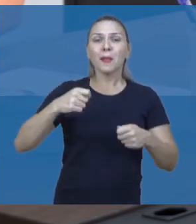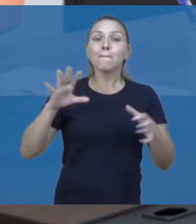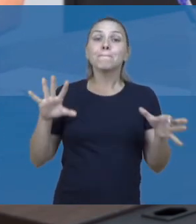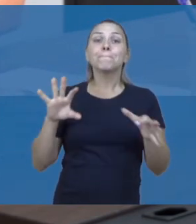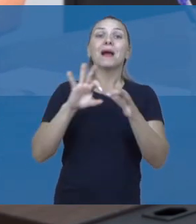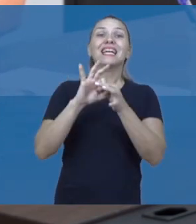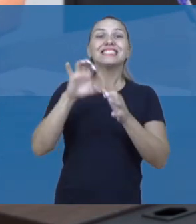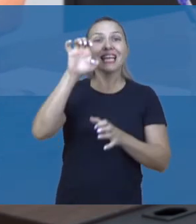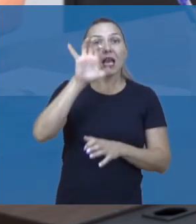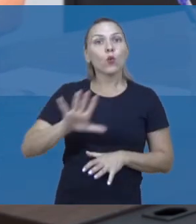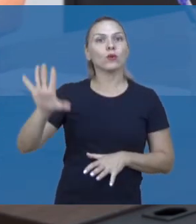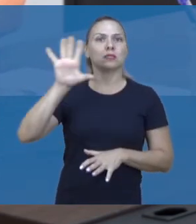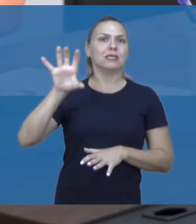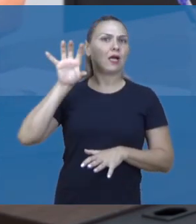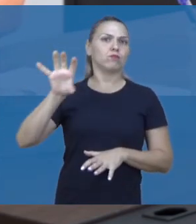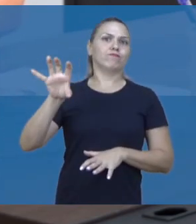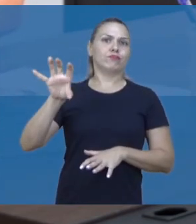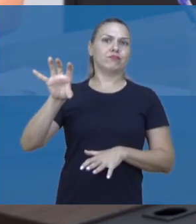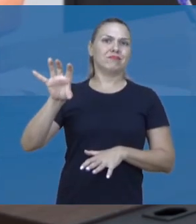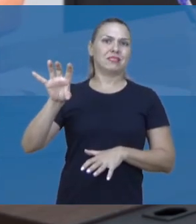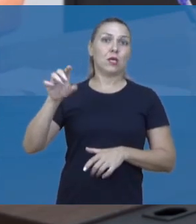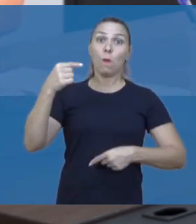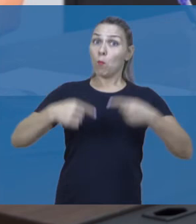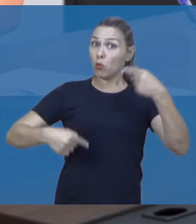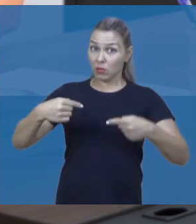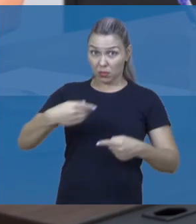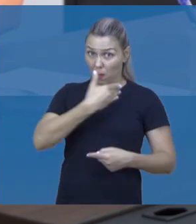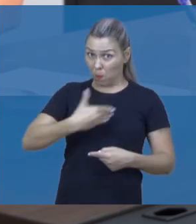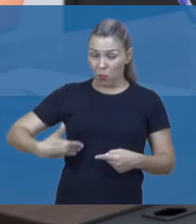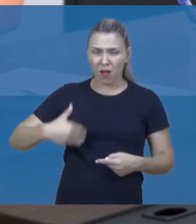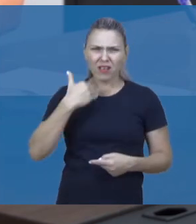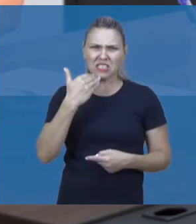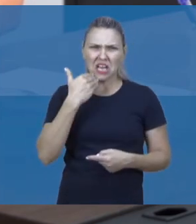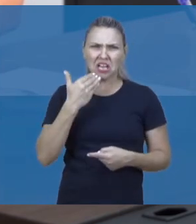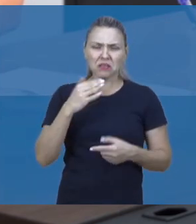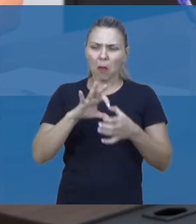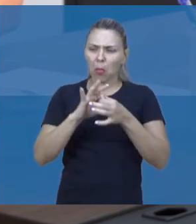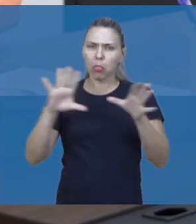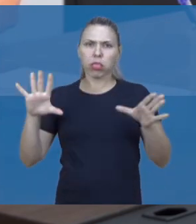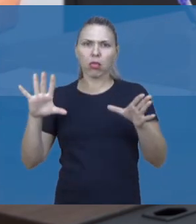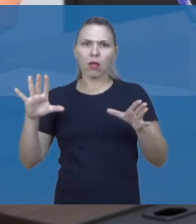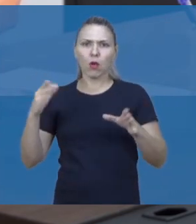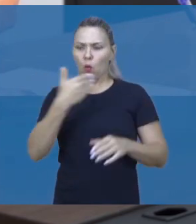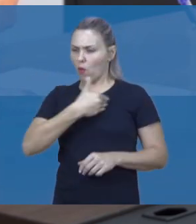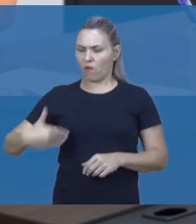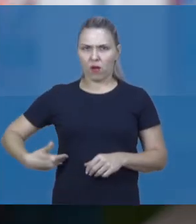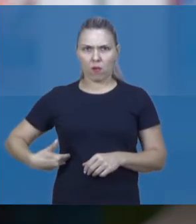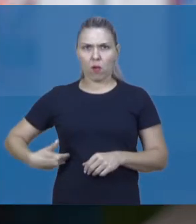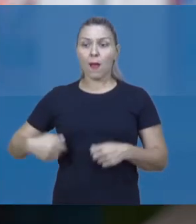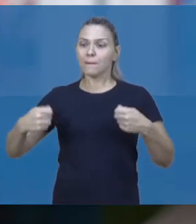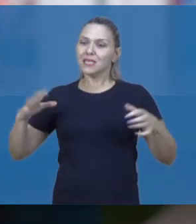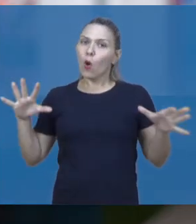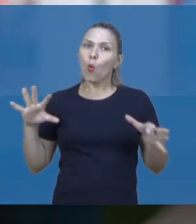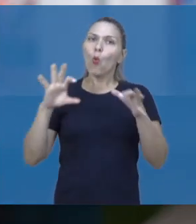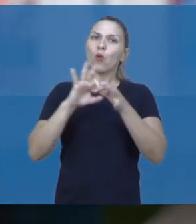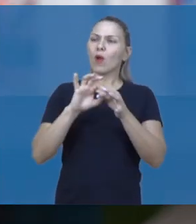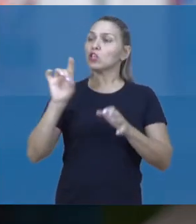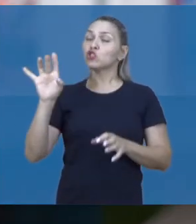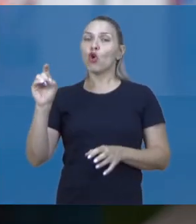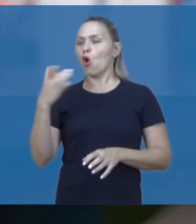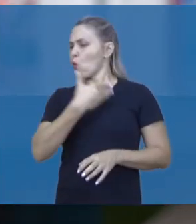políticas públicas, elas não podem ser feitas sem os governos. Mas também não podem ser feitas só pelos governos. A gente